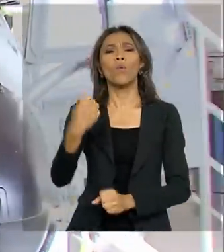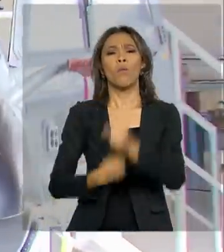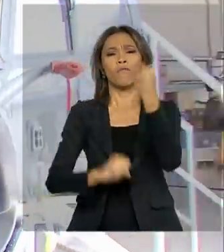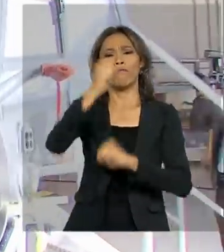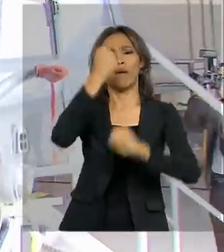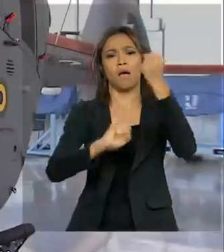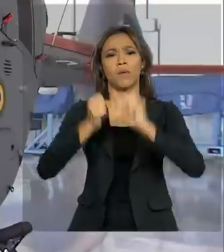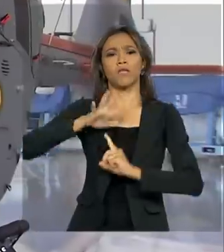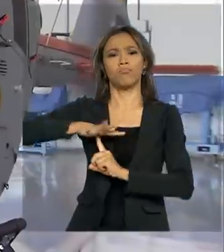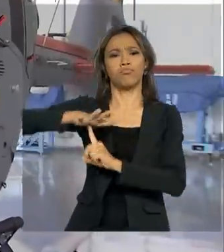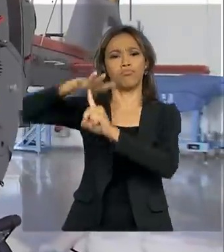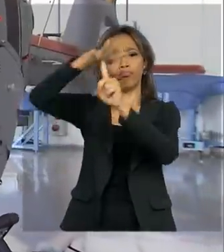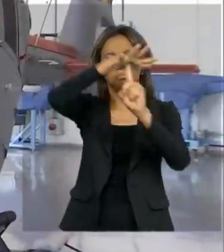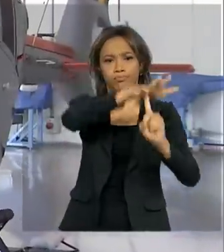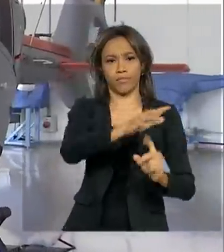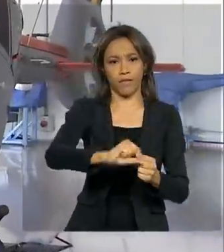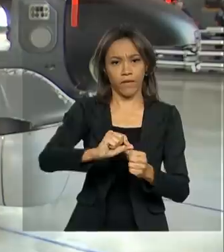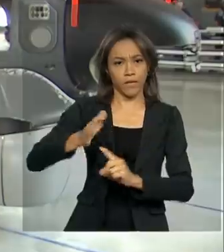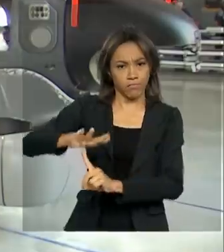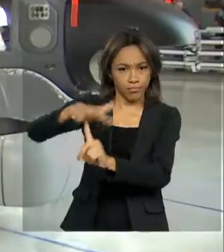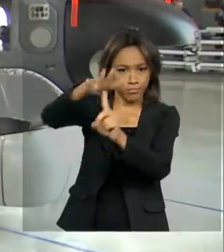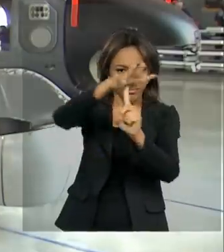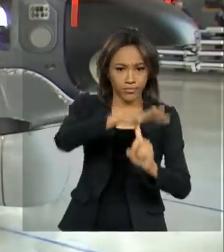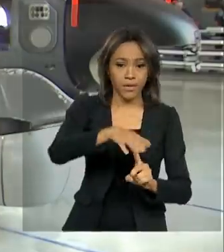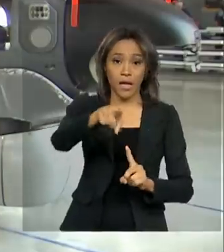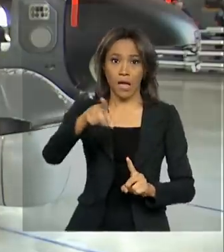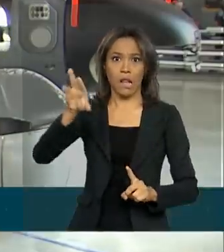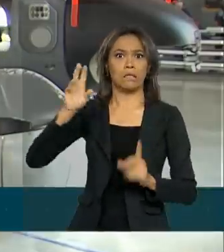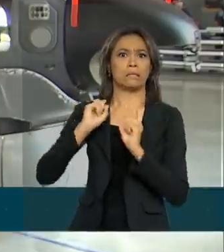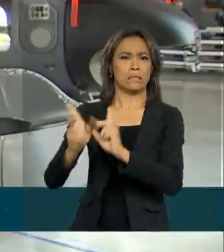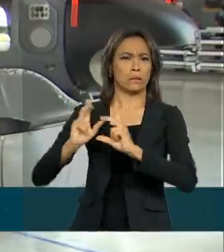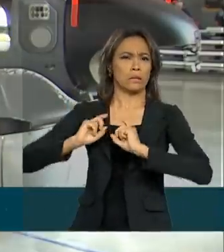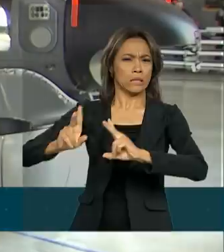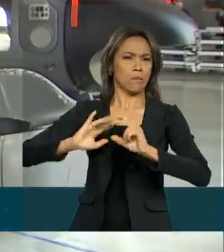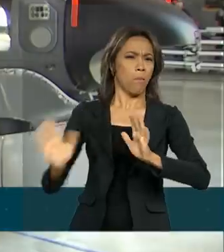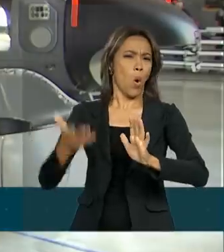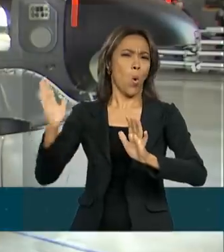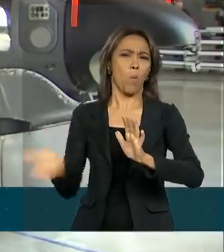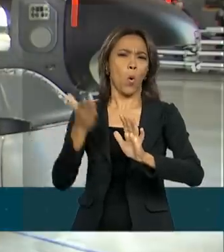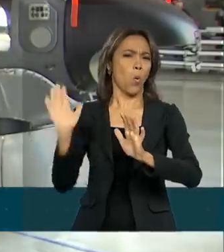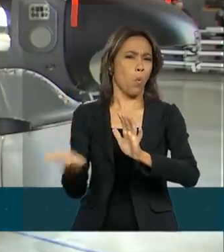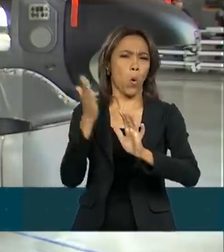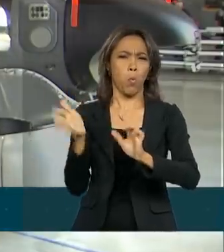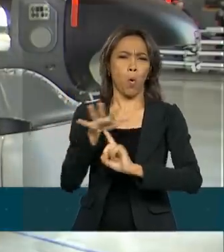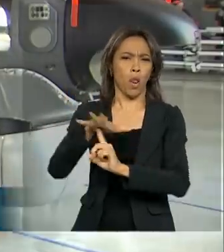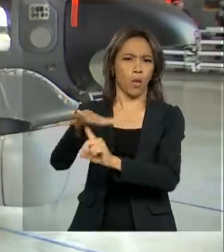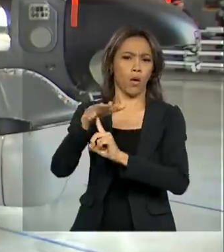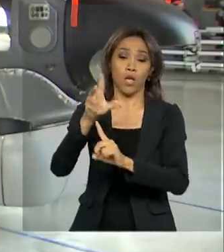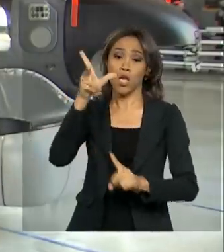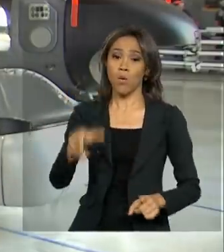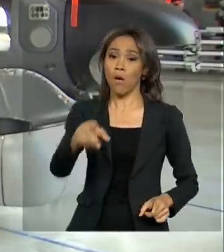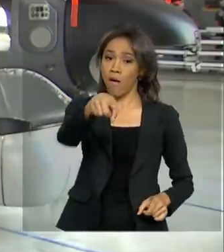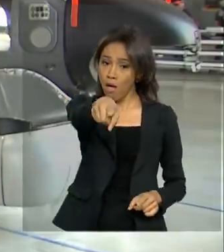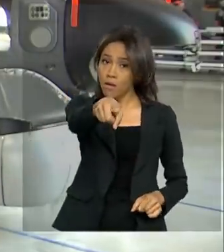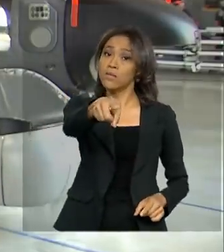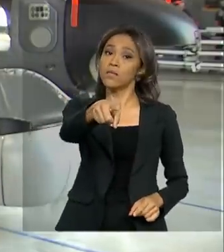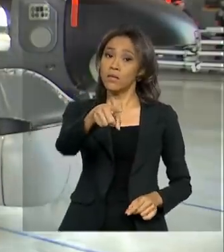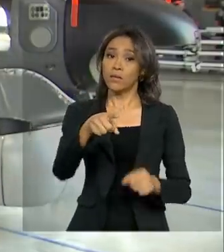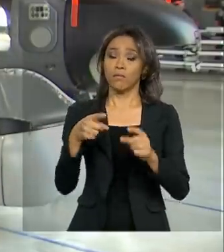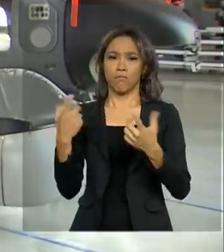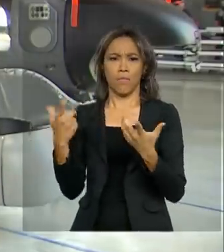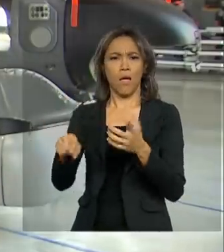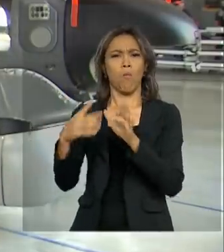Helibras, a única na América Latina. Líder no mercado, a empresa produz aeronaves como esta, a H-225M,